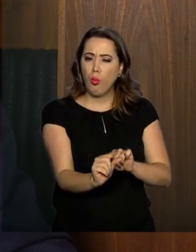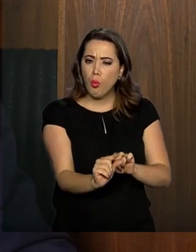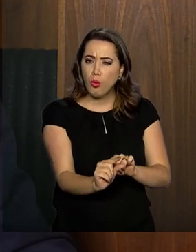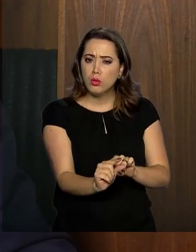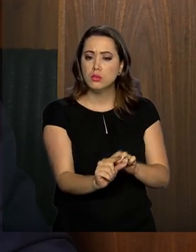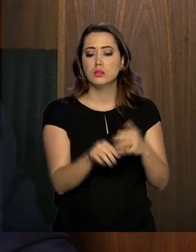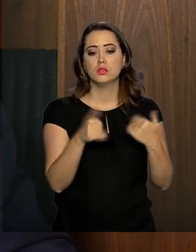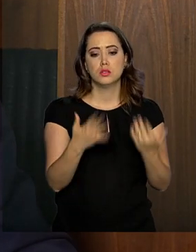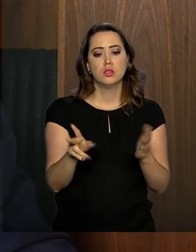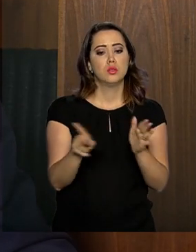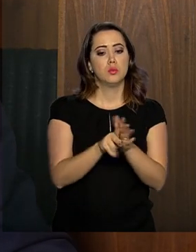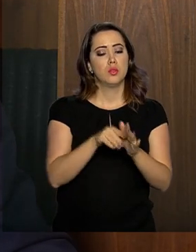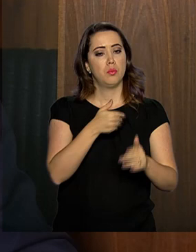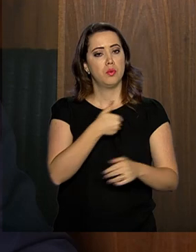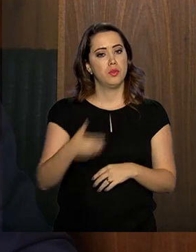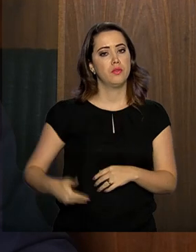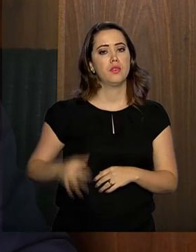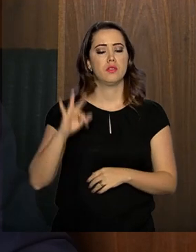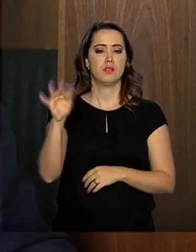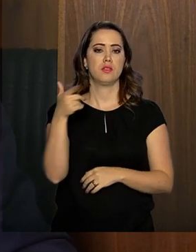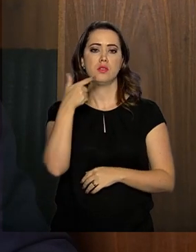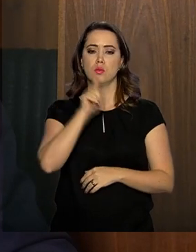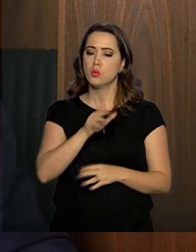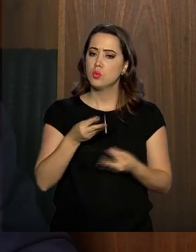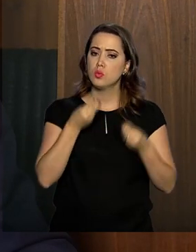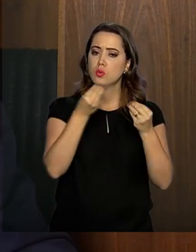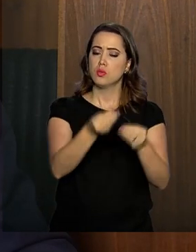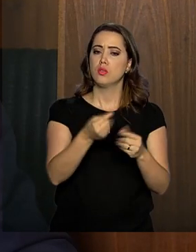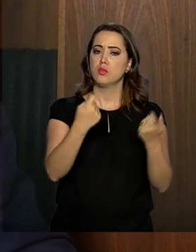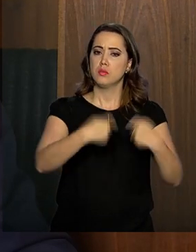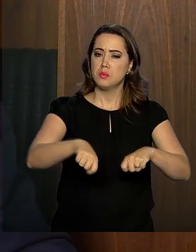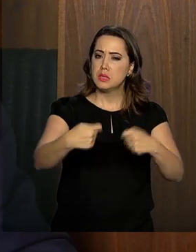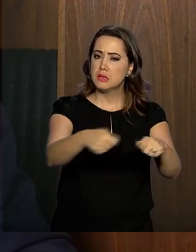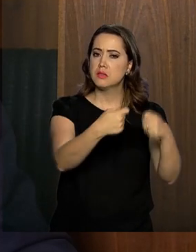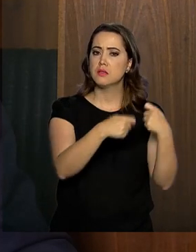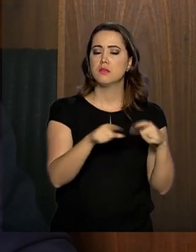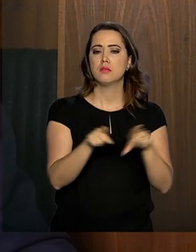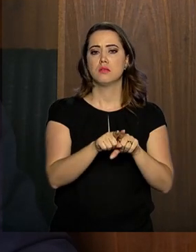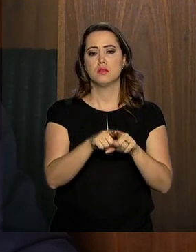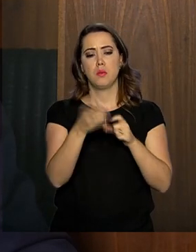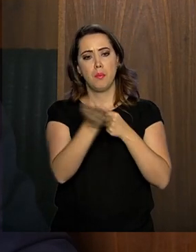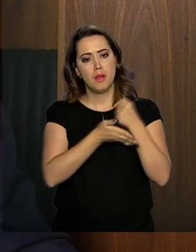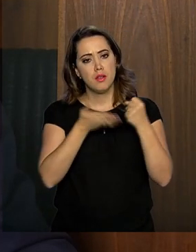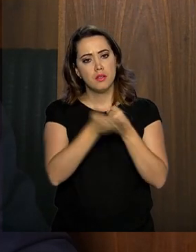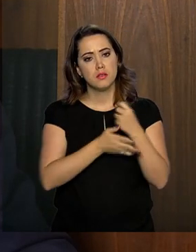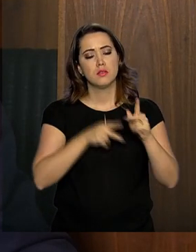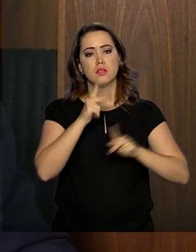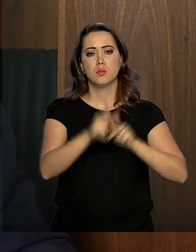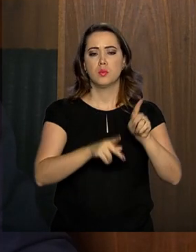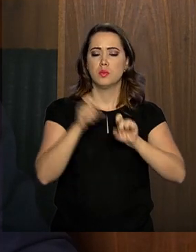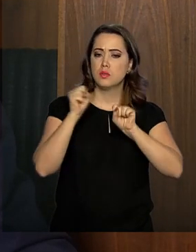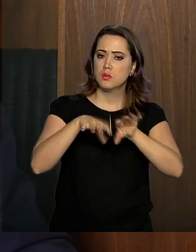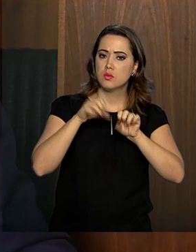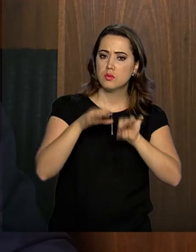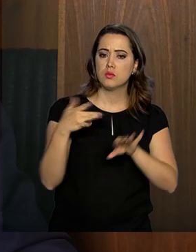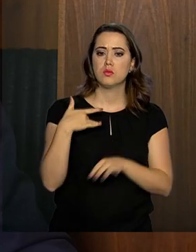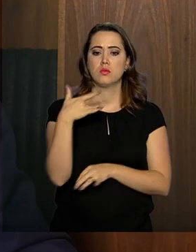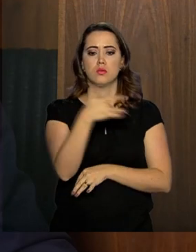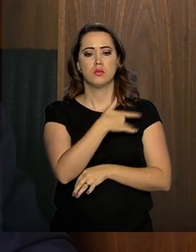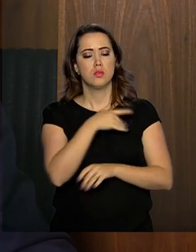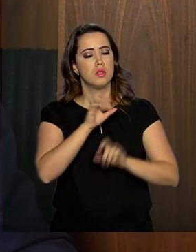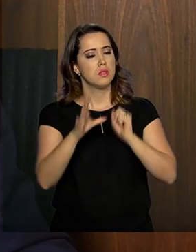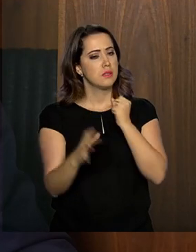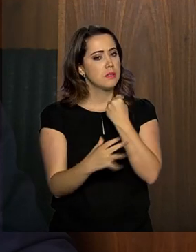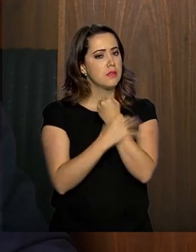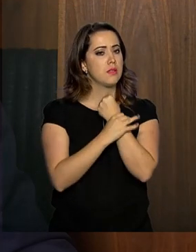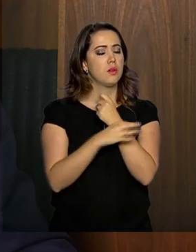não têm mais condição de prover as necessidades básicas da população de educação, de saúde, de segurança,